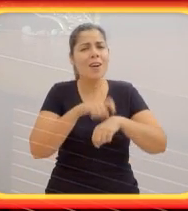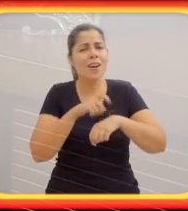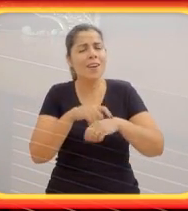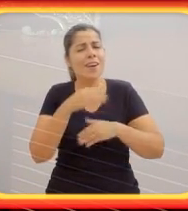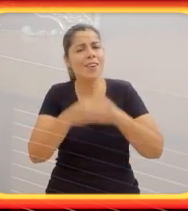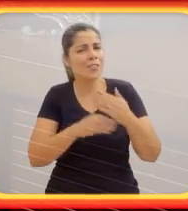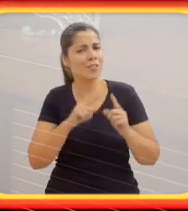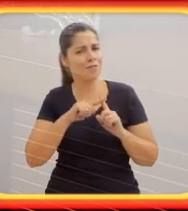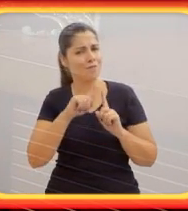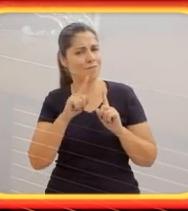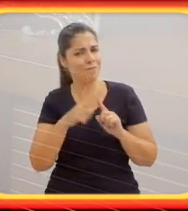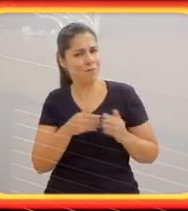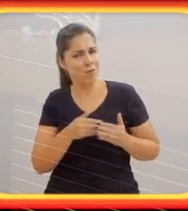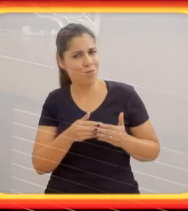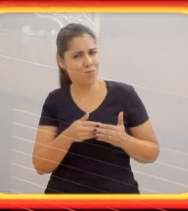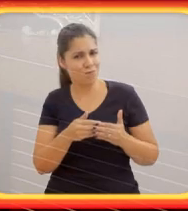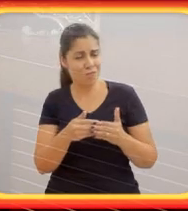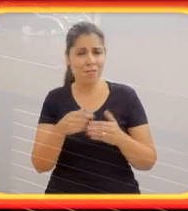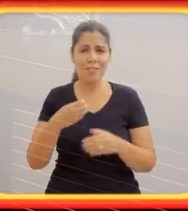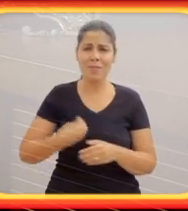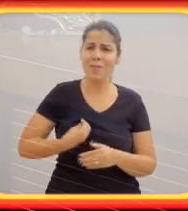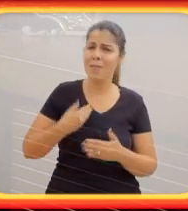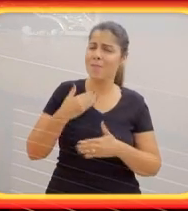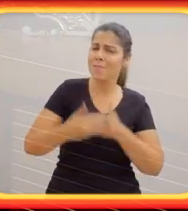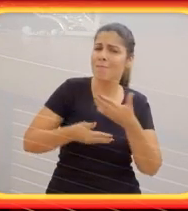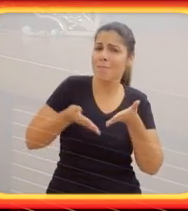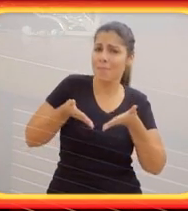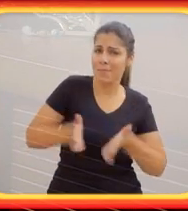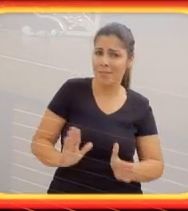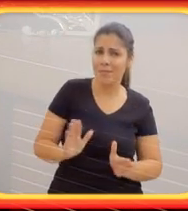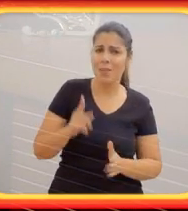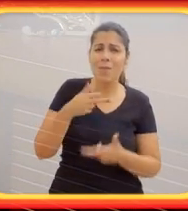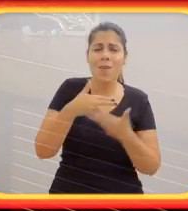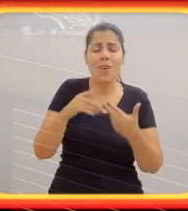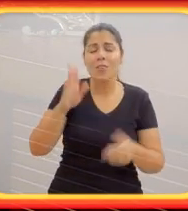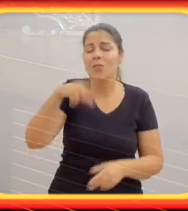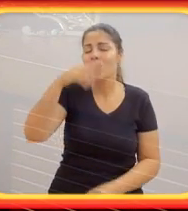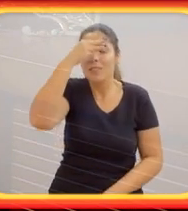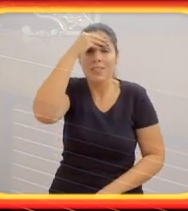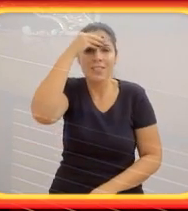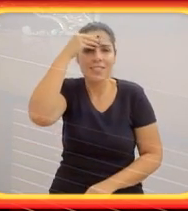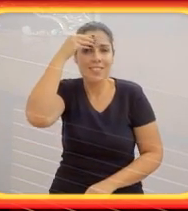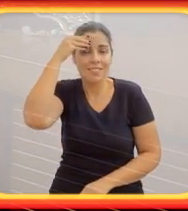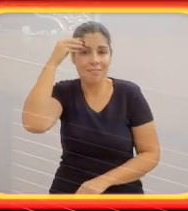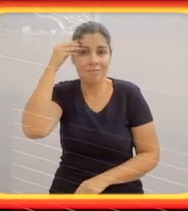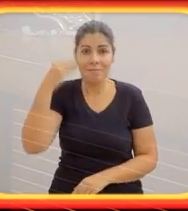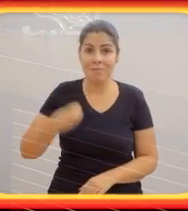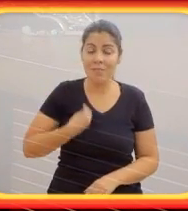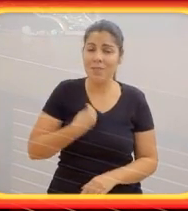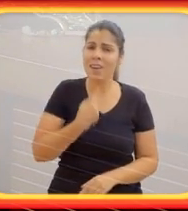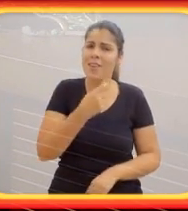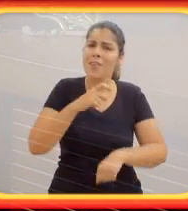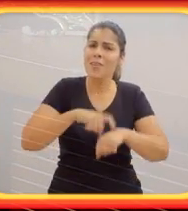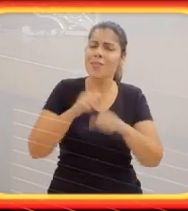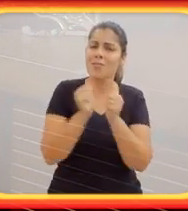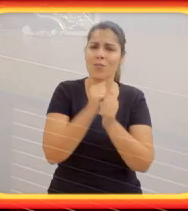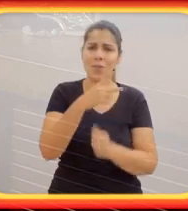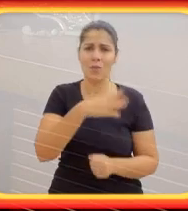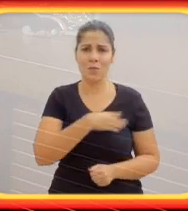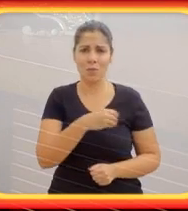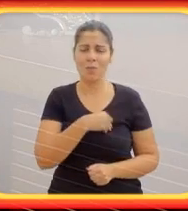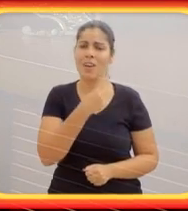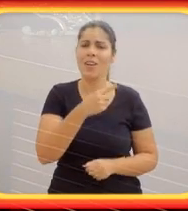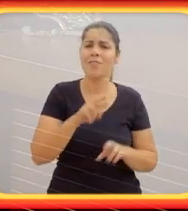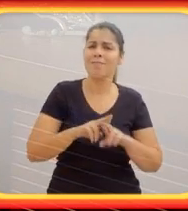muito fortes. E viva a cada momento dessa gestação. Viva a cada momento do